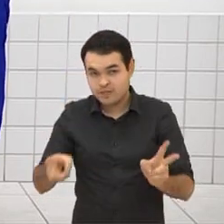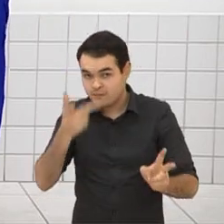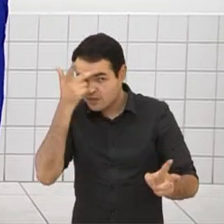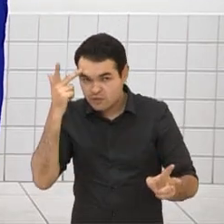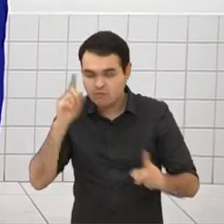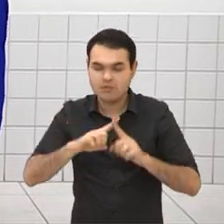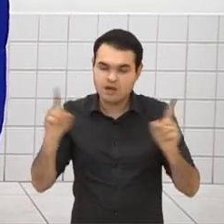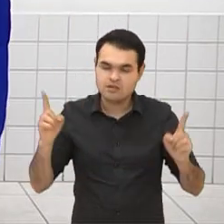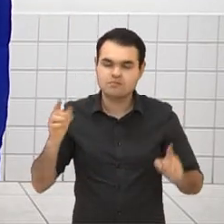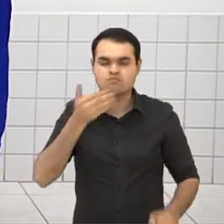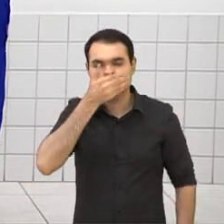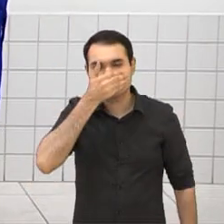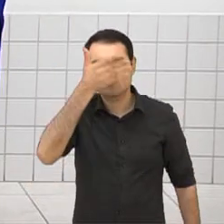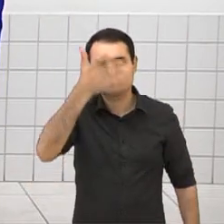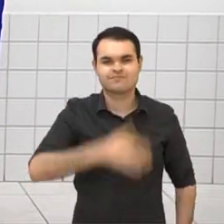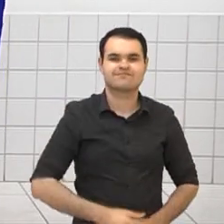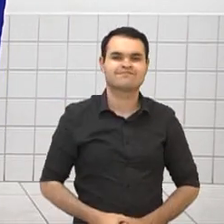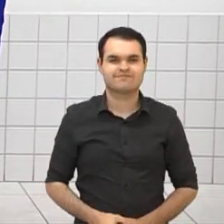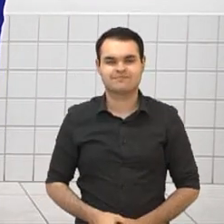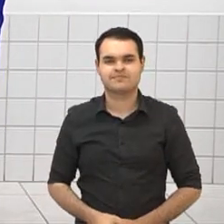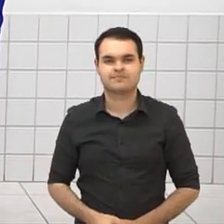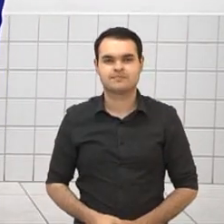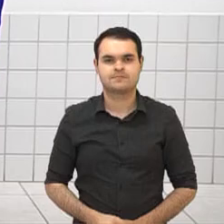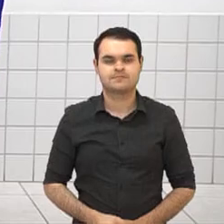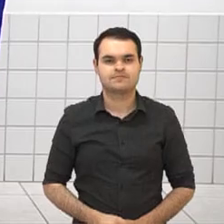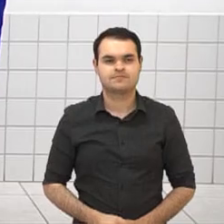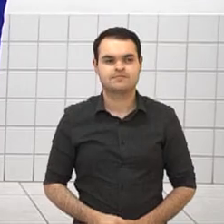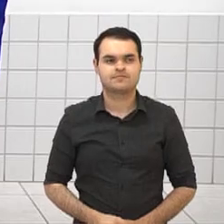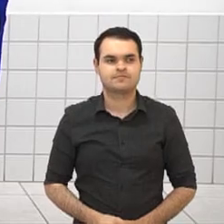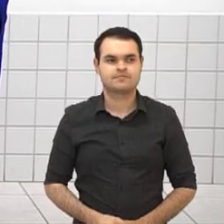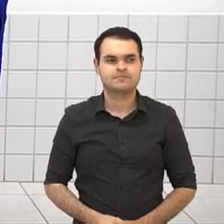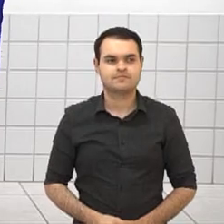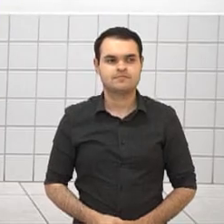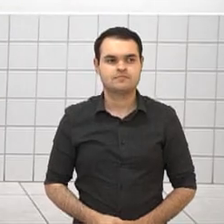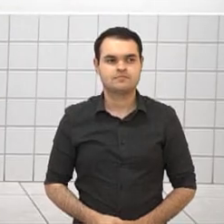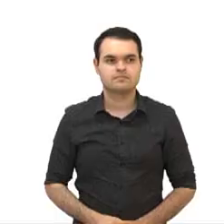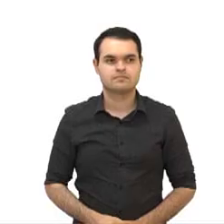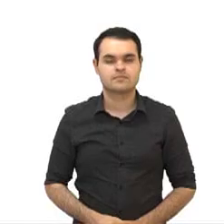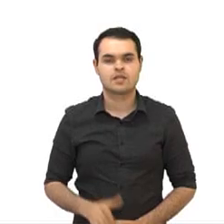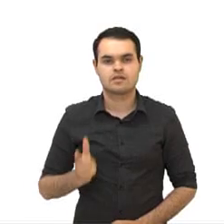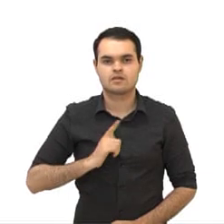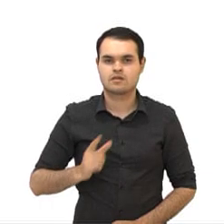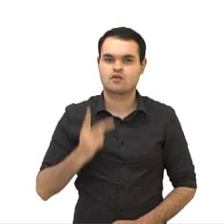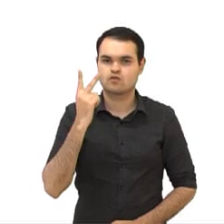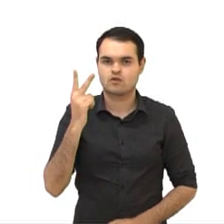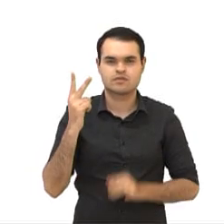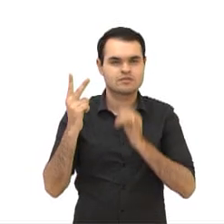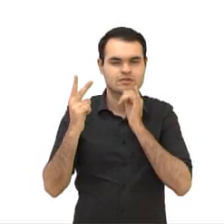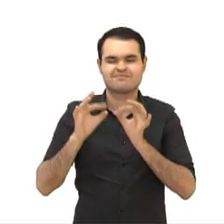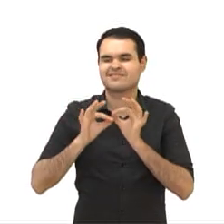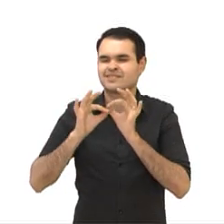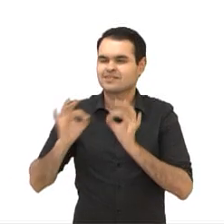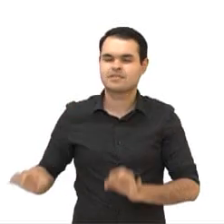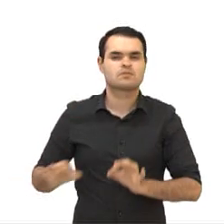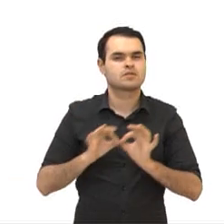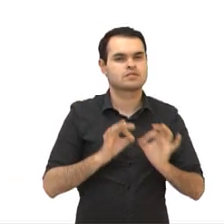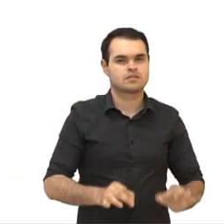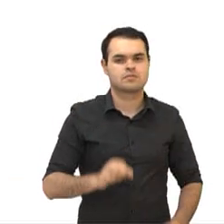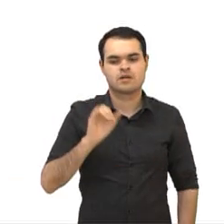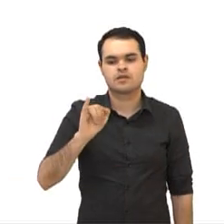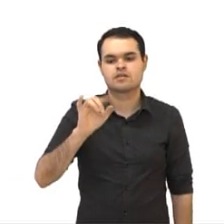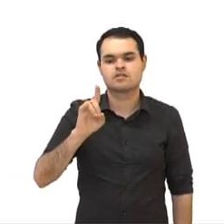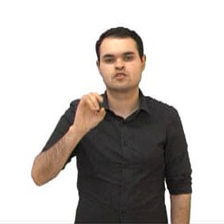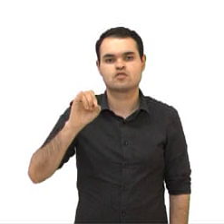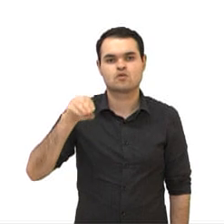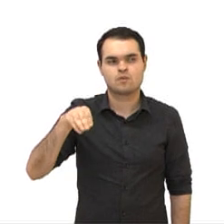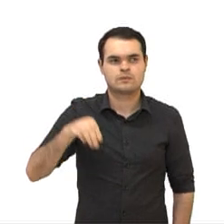Mas de qualquer forma eu já aproveito e mando um beijo pra ela. Ah, que legal. Vamos seguir aqui então, olha só. Nós temos aqui dois exemplos bem simples de idioms,